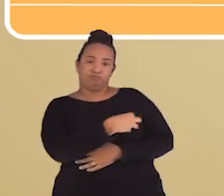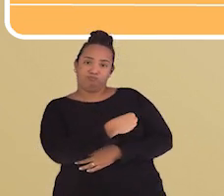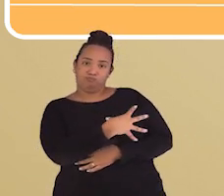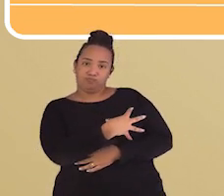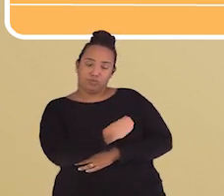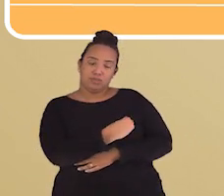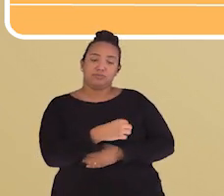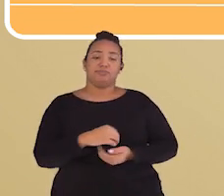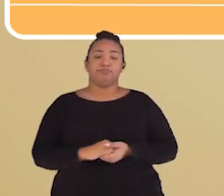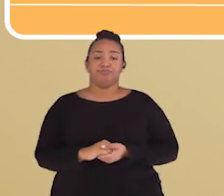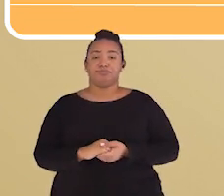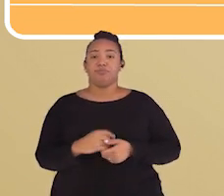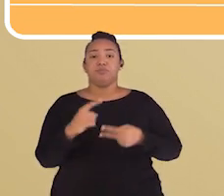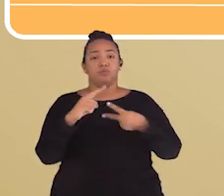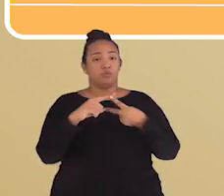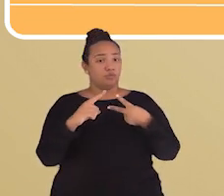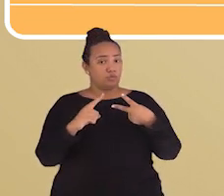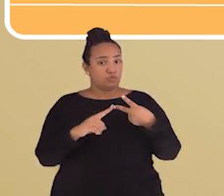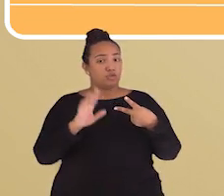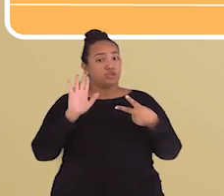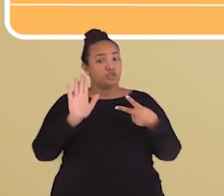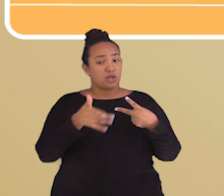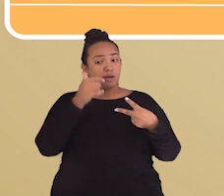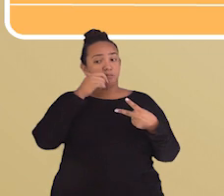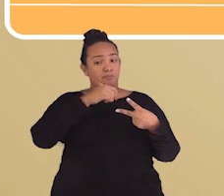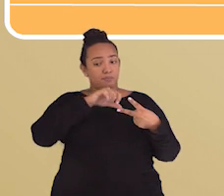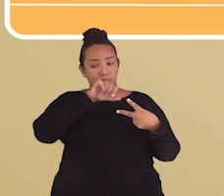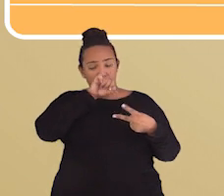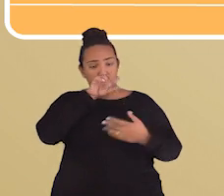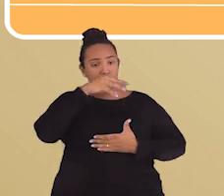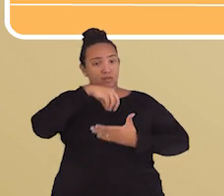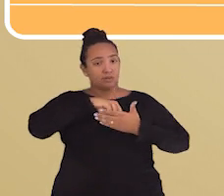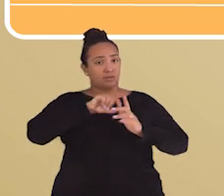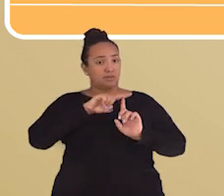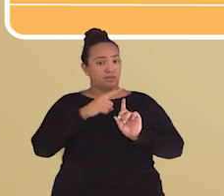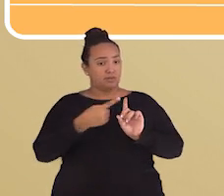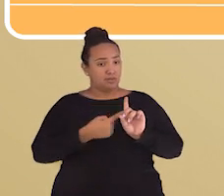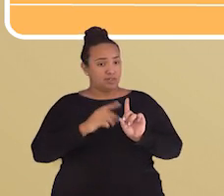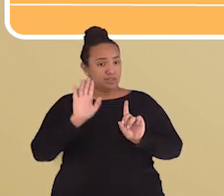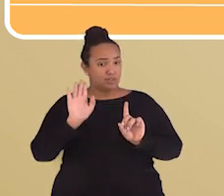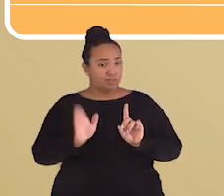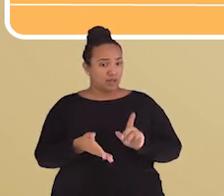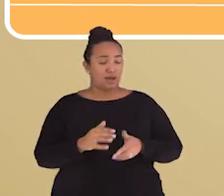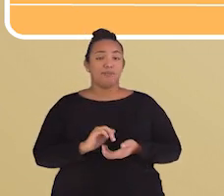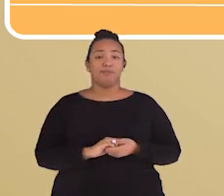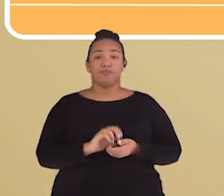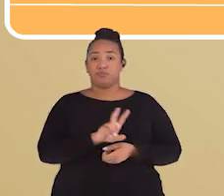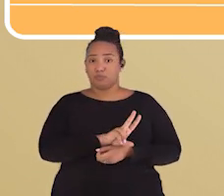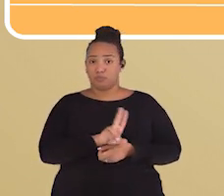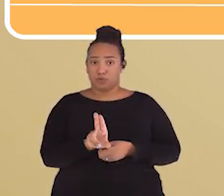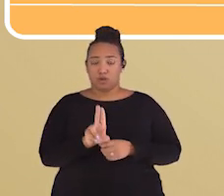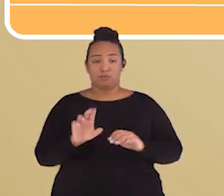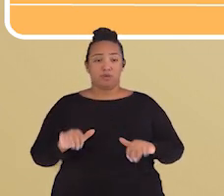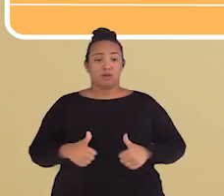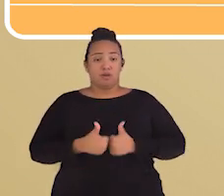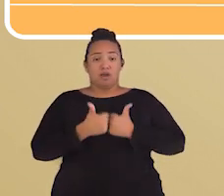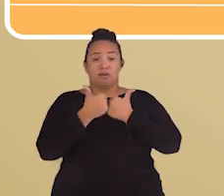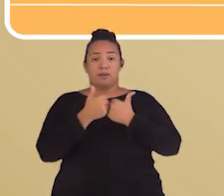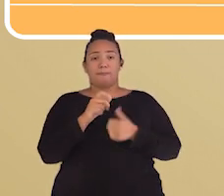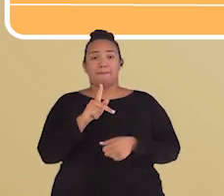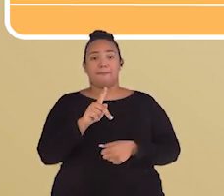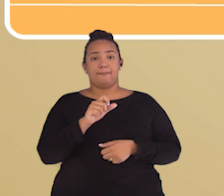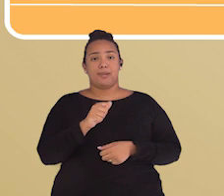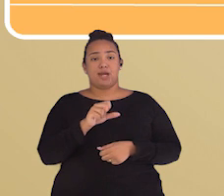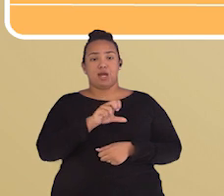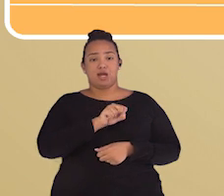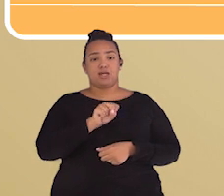amamentação. Ambos são passados por nossas mães. Isso é o que chamamos de imunização passiva. Porque